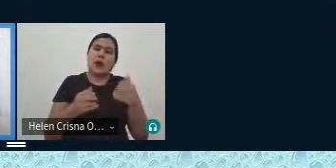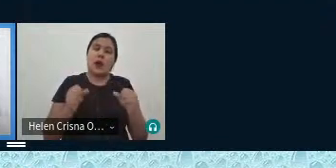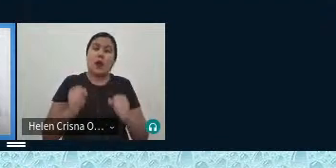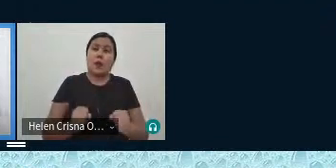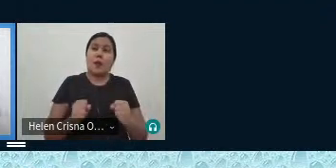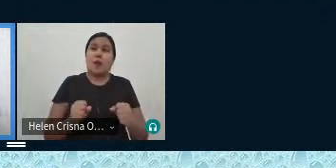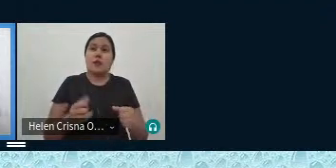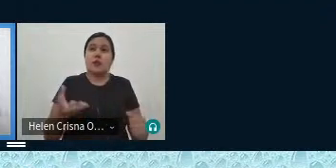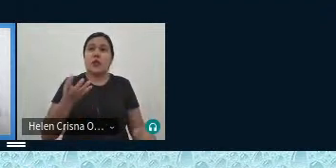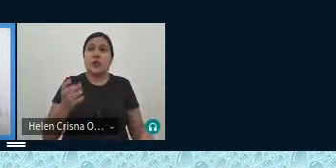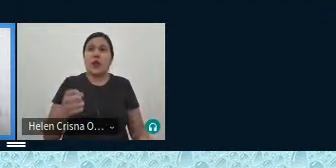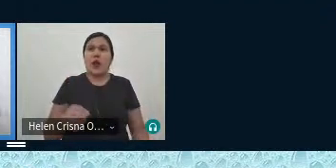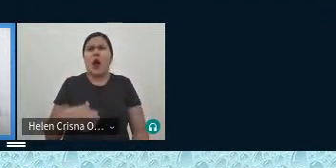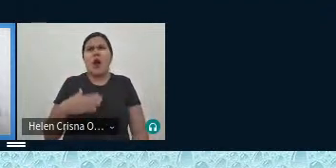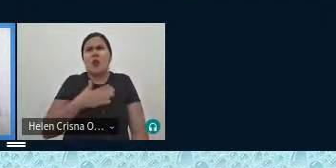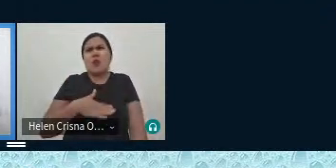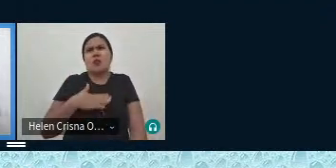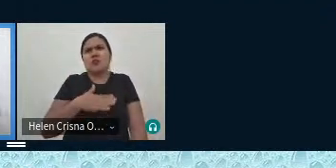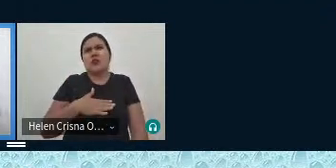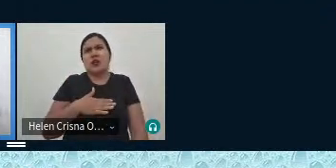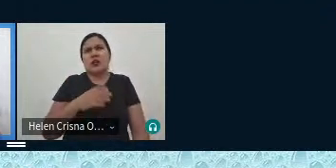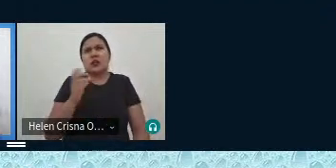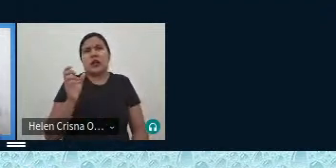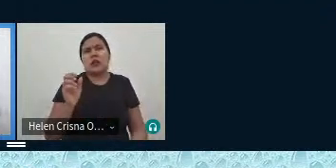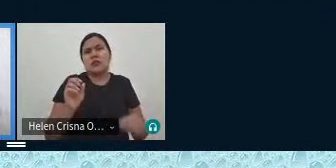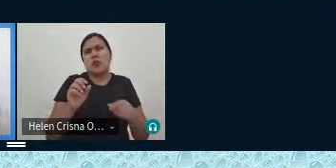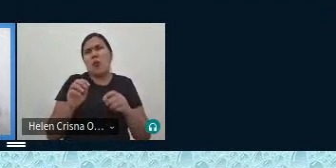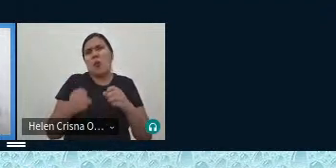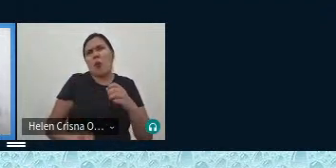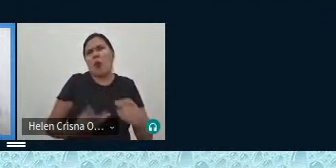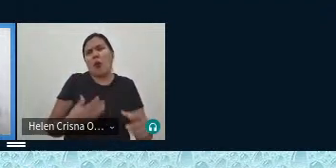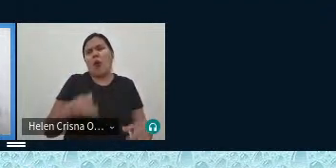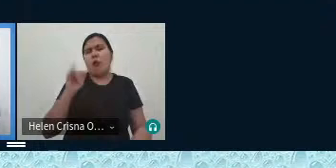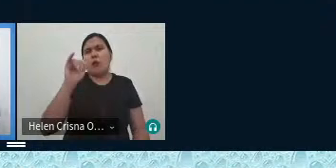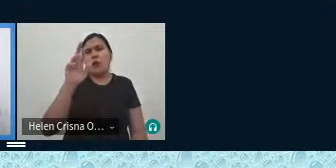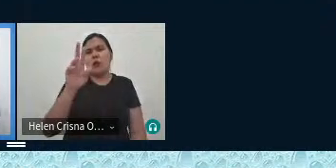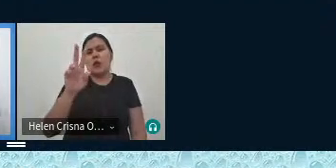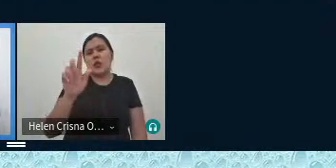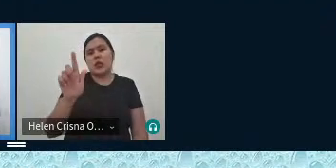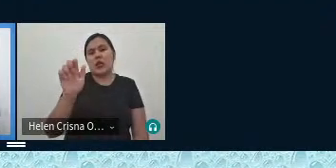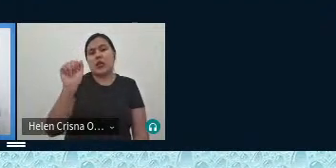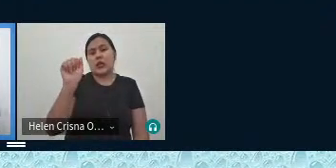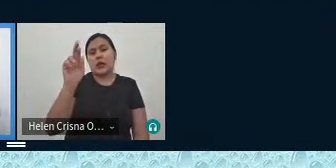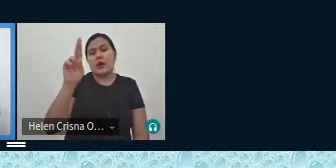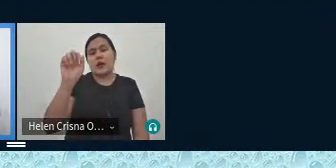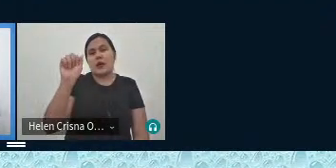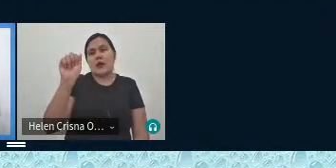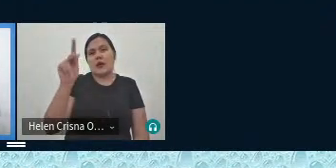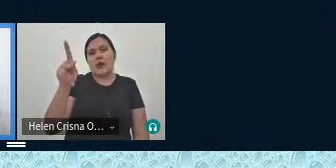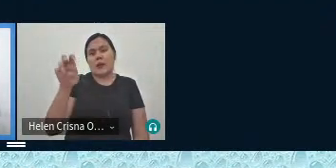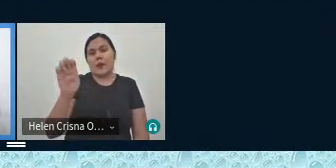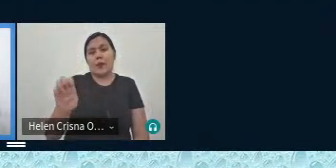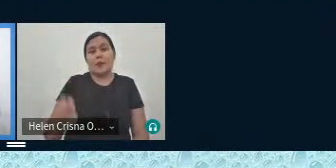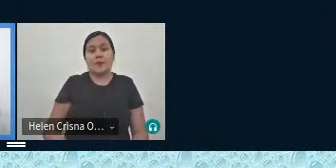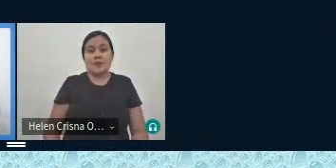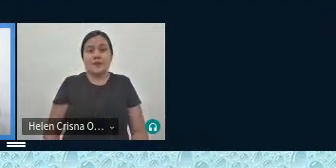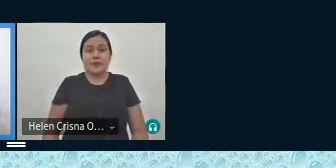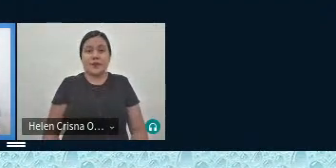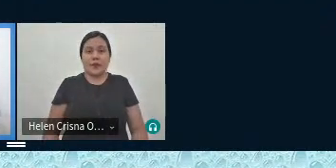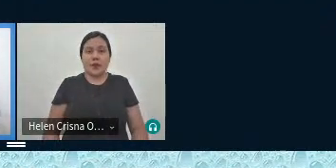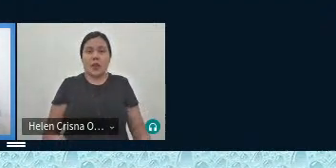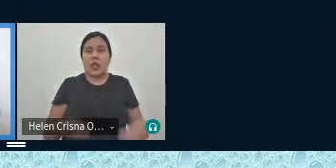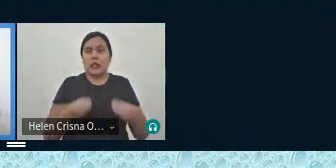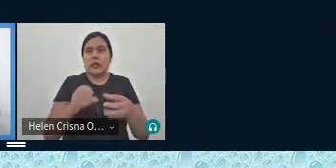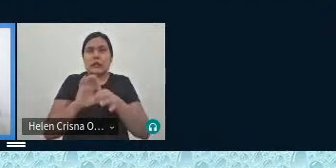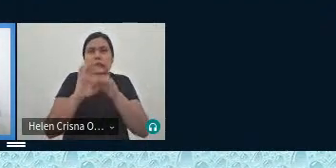querer também ah mas eu gostei tanto eu queria fazer um sobre o Igarapé então esse é o momento que gera a possibilidade de dar mais